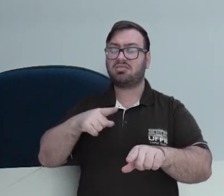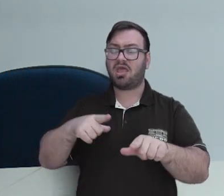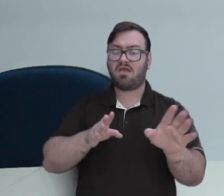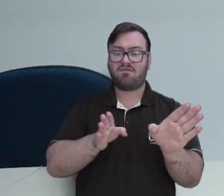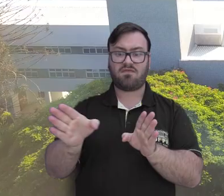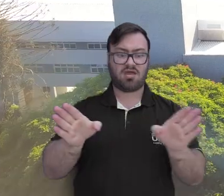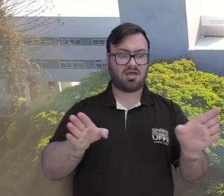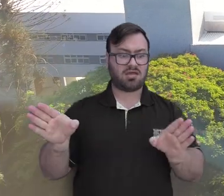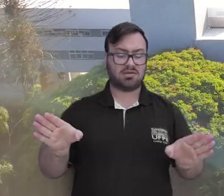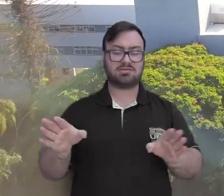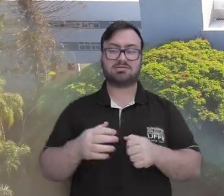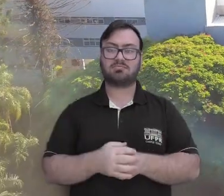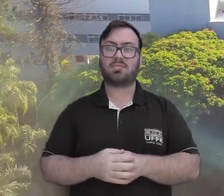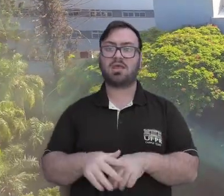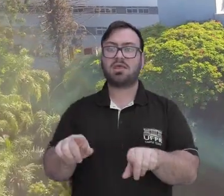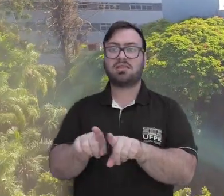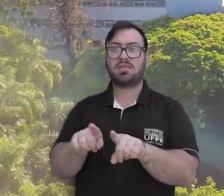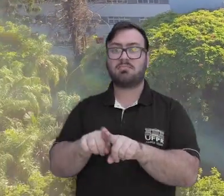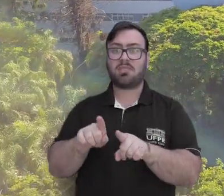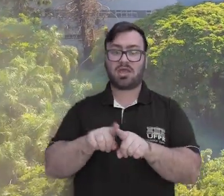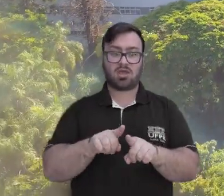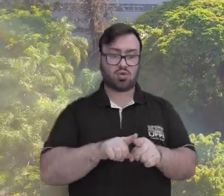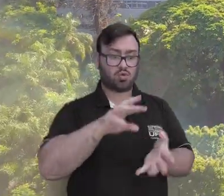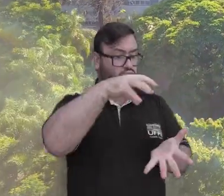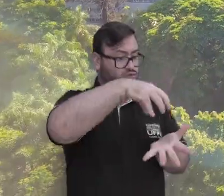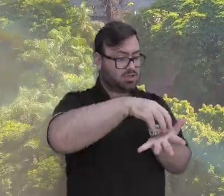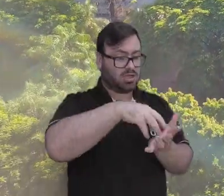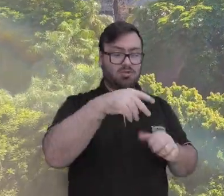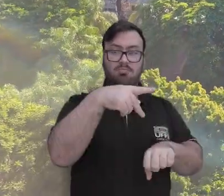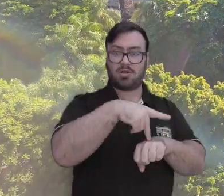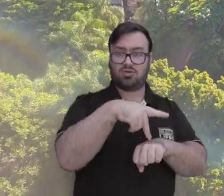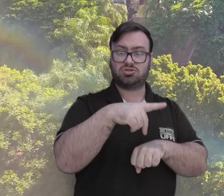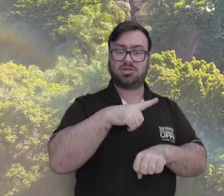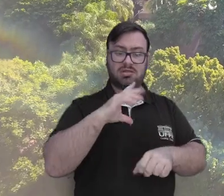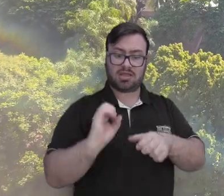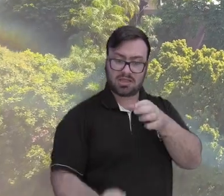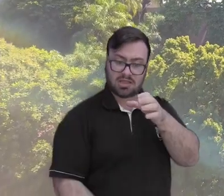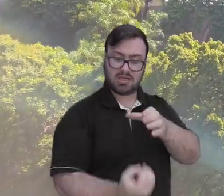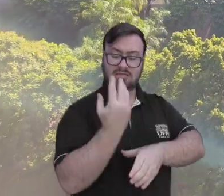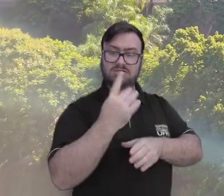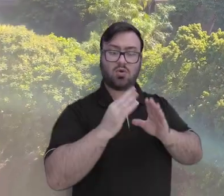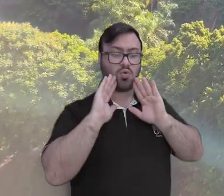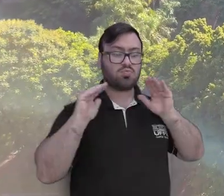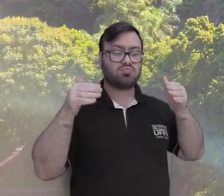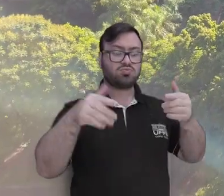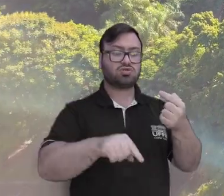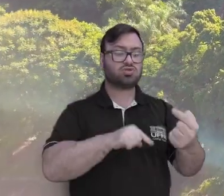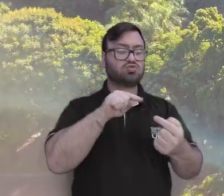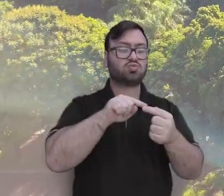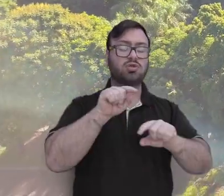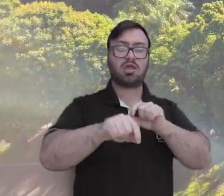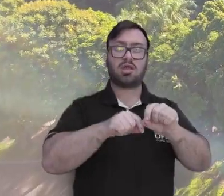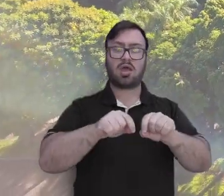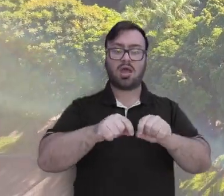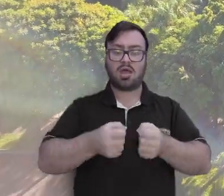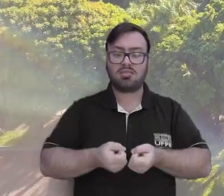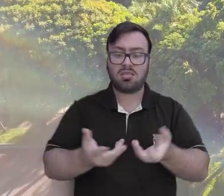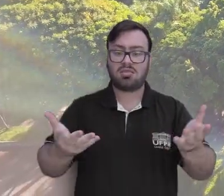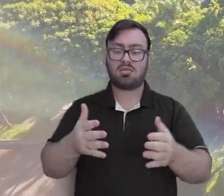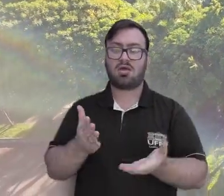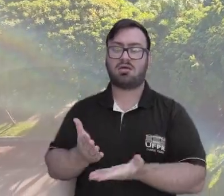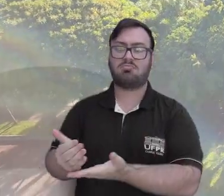diferentes frentes. O setor está, estrategicamente, desde a sua criação, visando atender às demandas regionais,